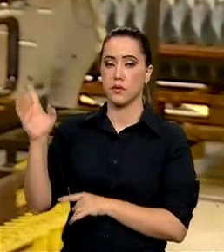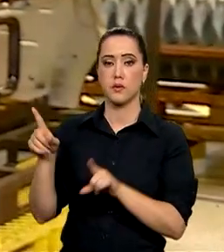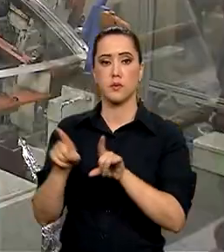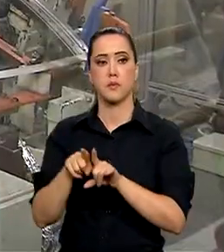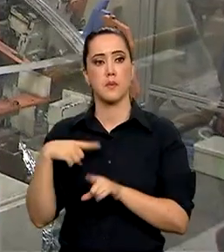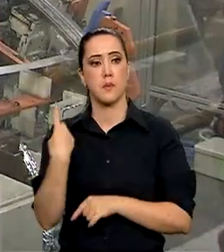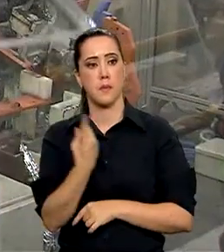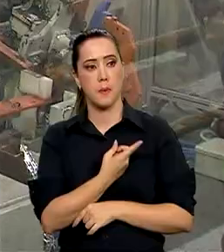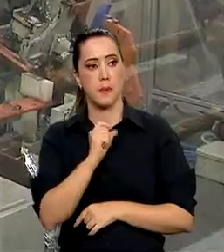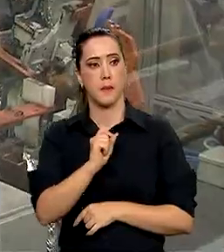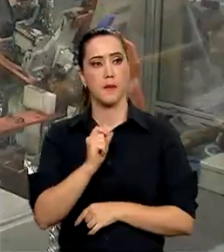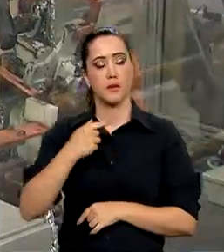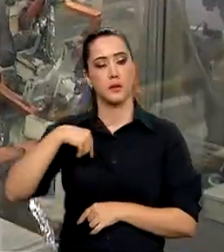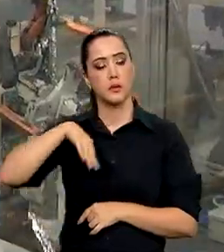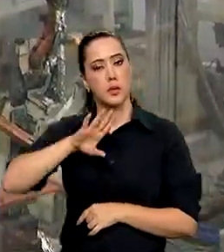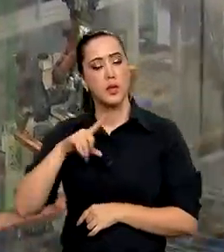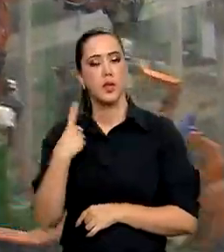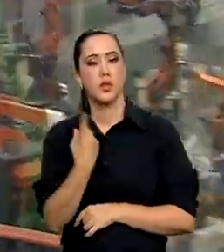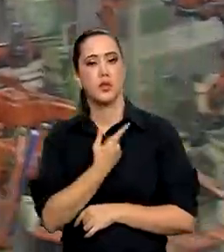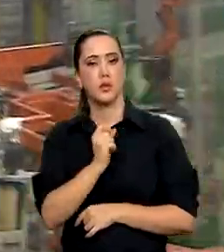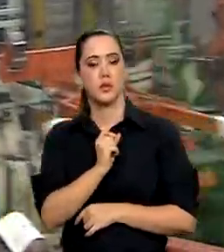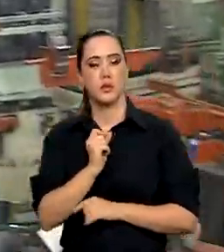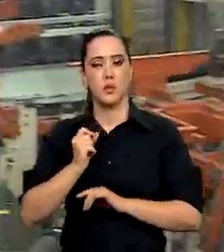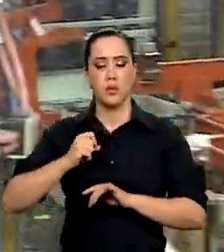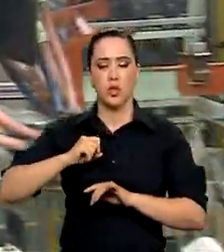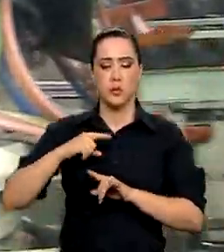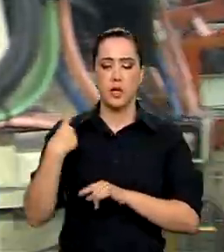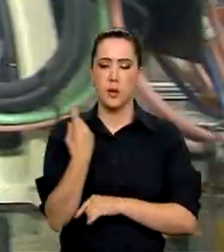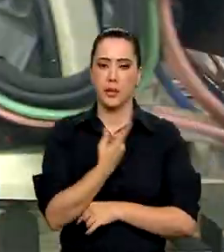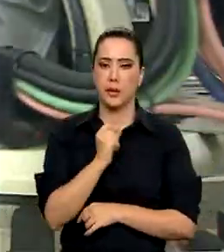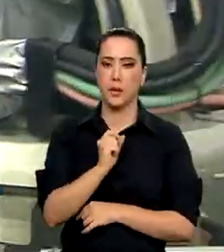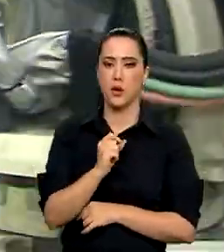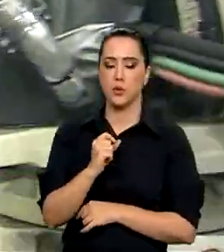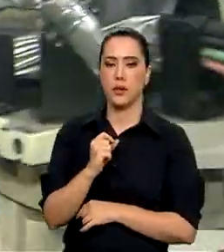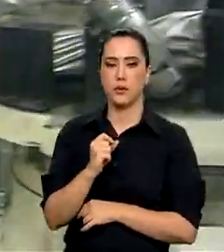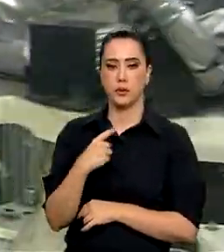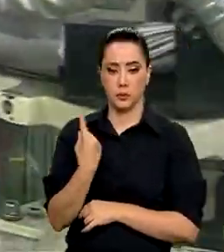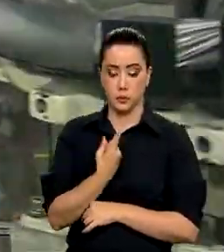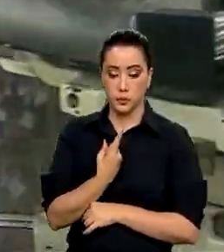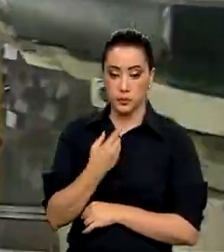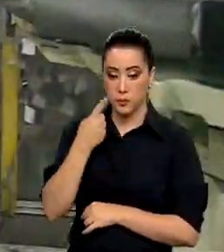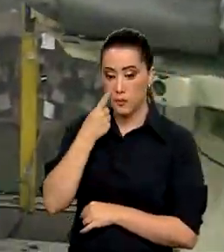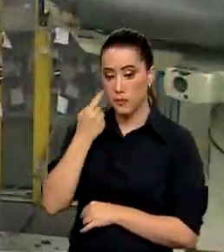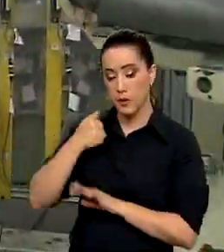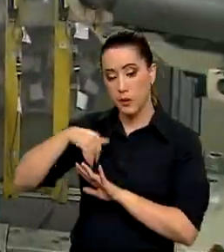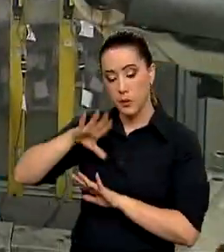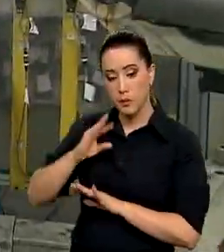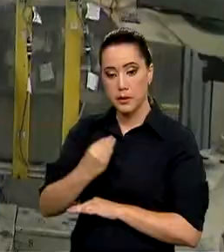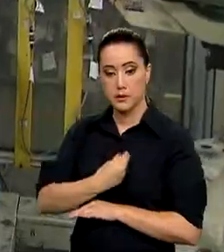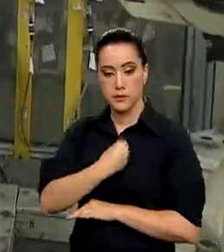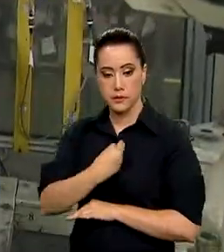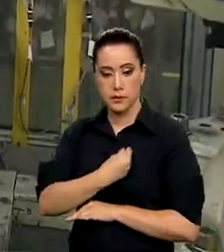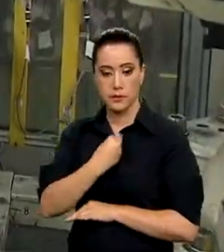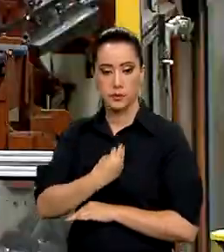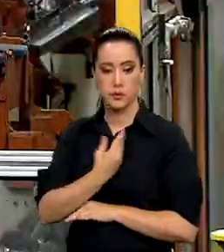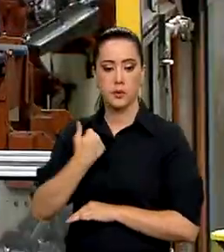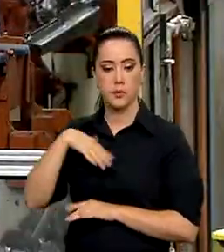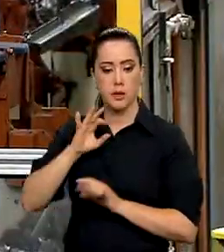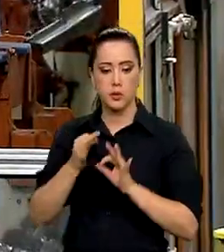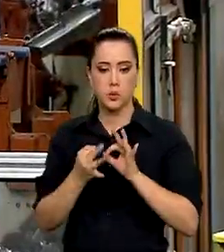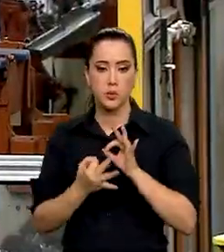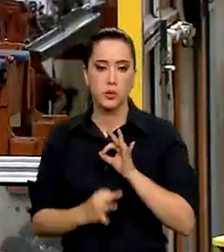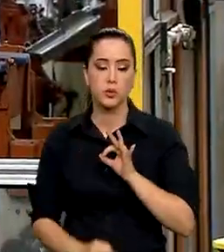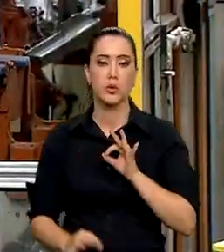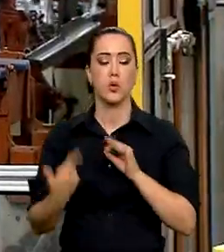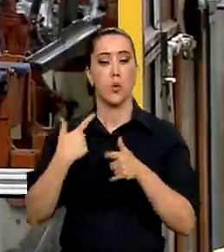empresas são mais inovadoras, mais produtivas, contratam mais e têm vida mais longa. O